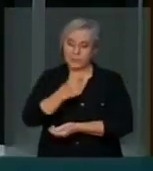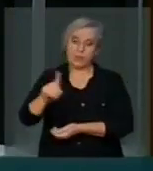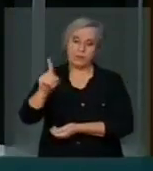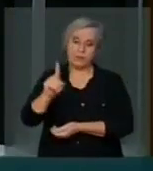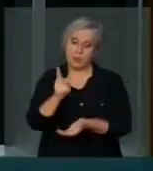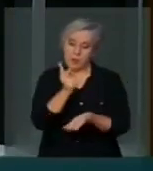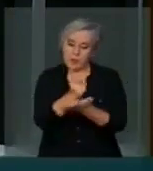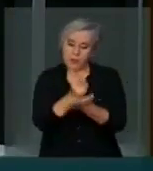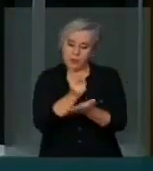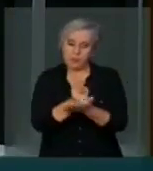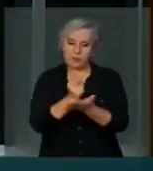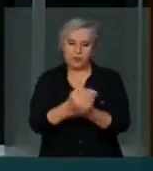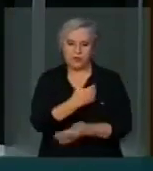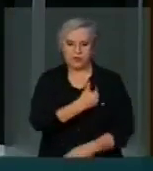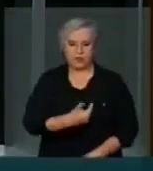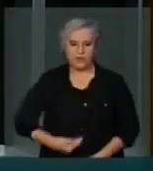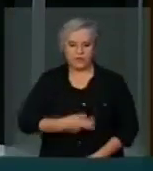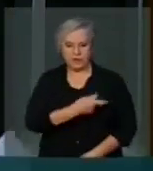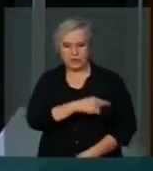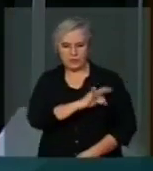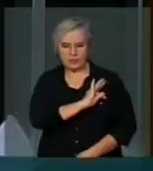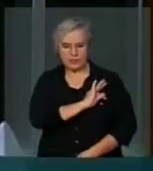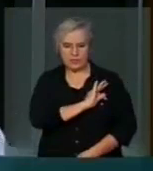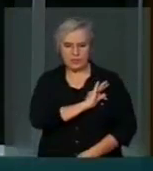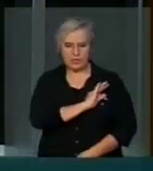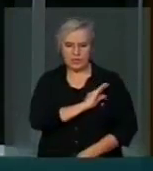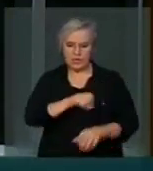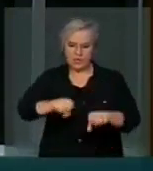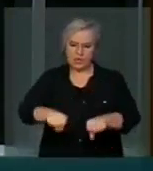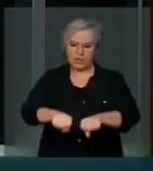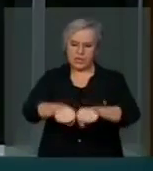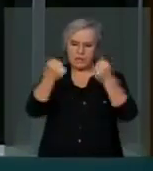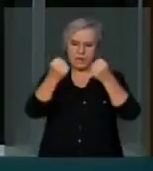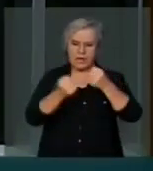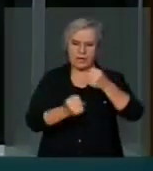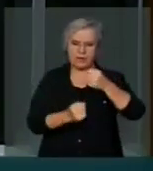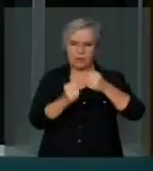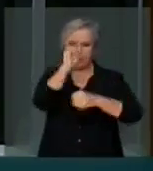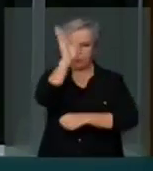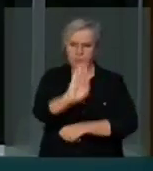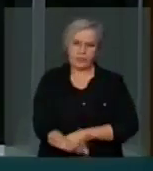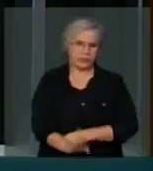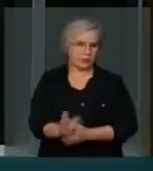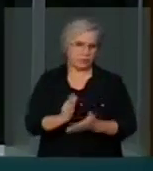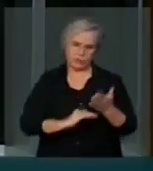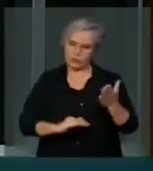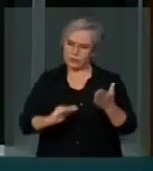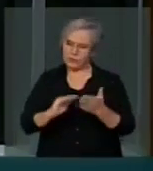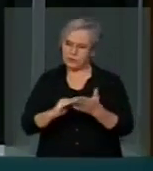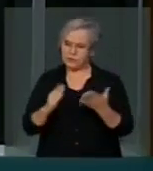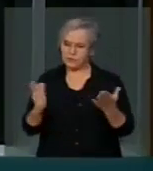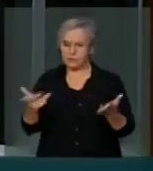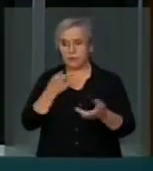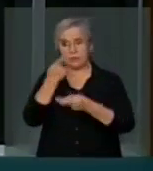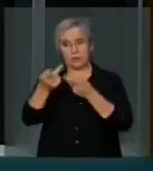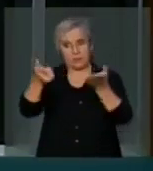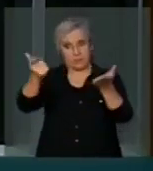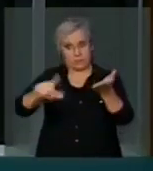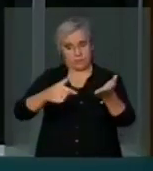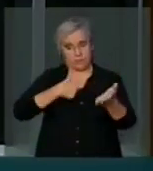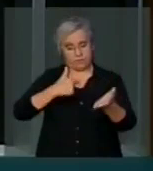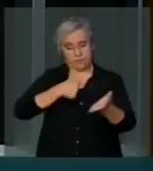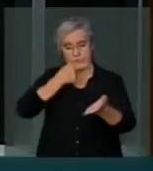Petrobras. que mandaram o dinheiro do BNDES para fora do nosso país. Então, Sr. Presidente, eu quero aqui reafirmar minha